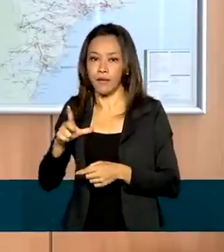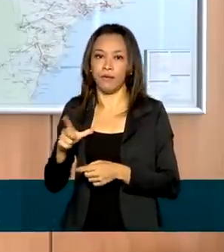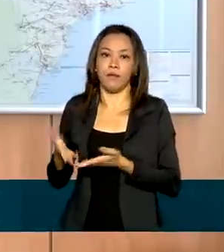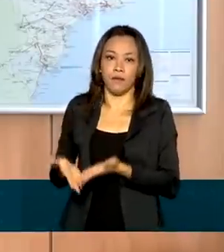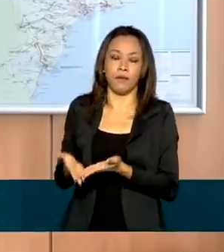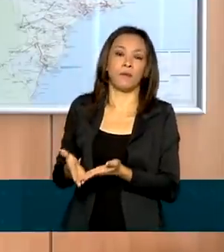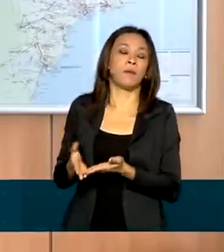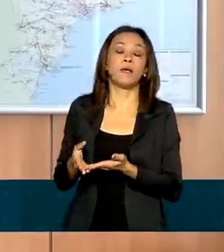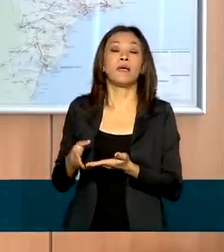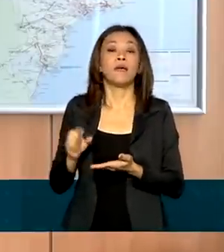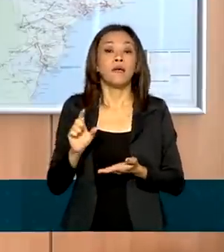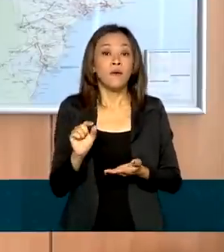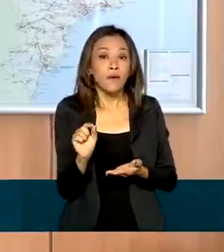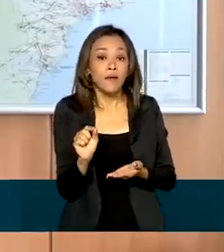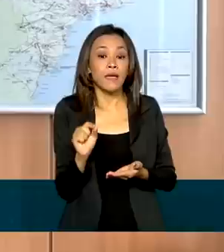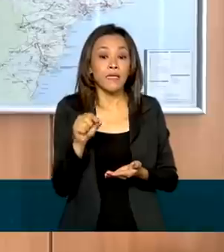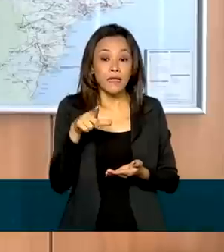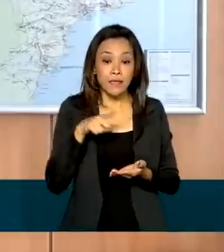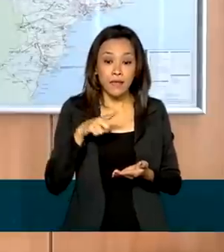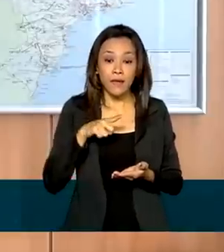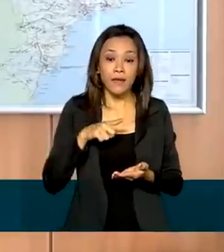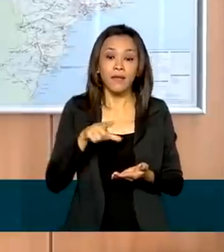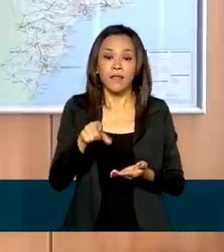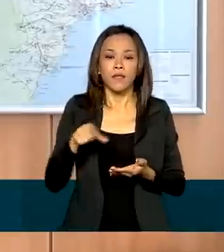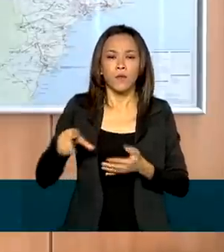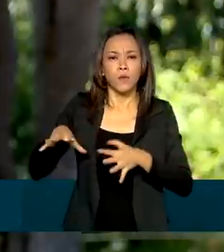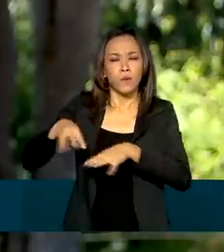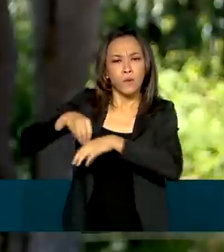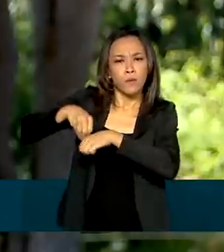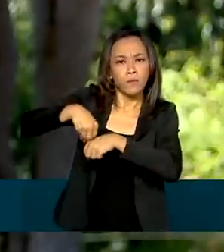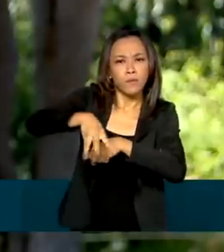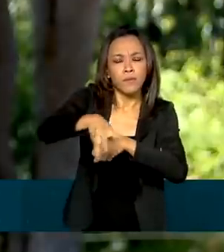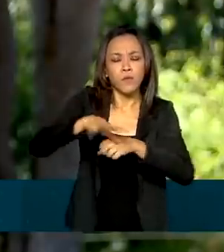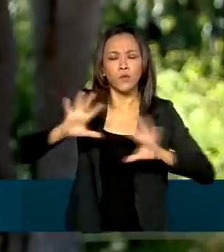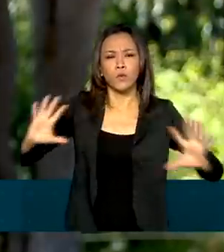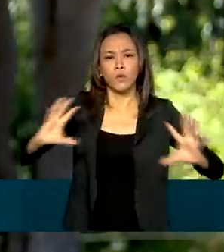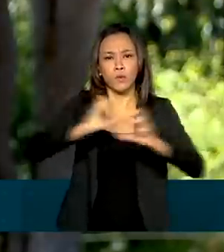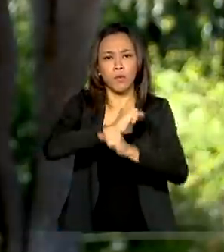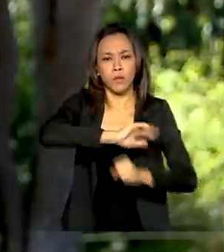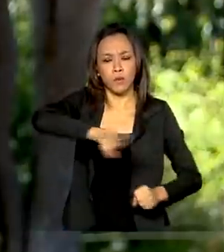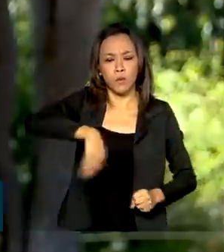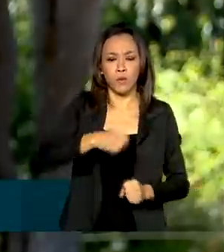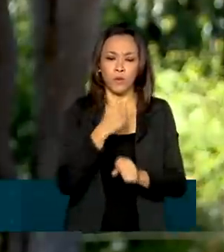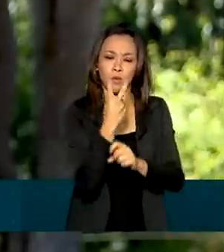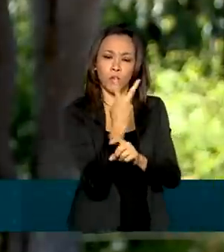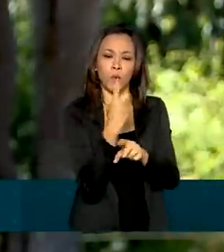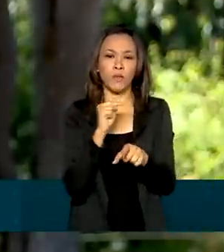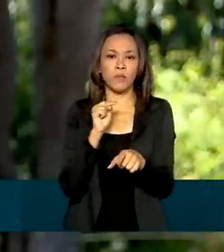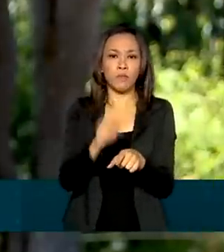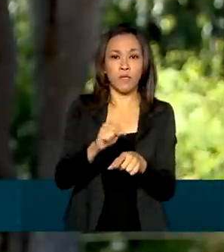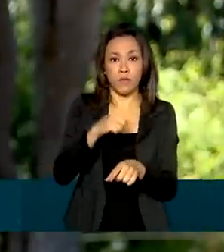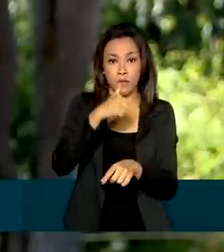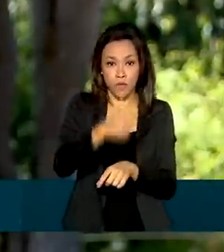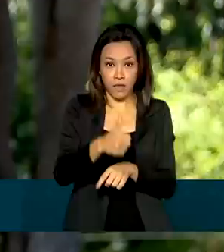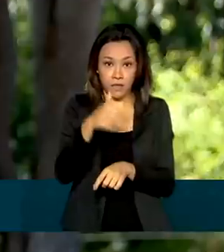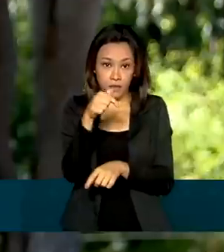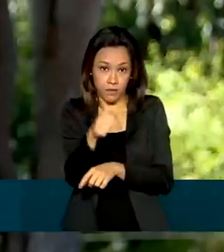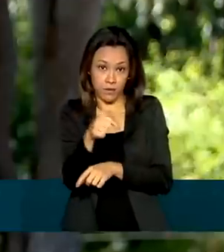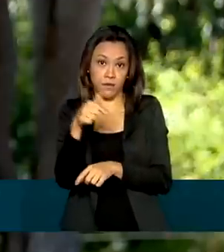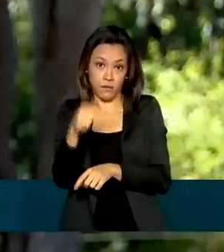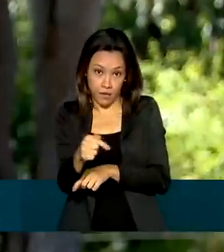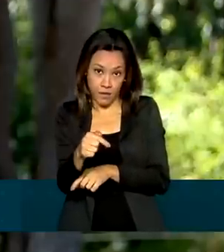seja, sem conexão com as redes de distribuição. Ao todo, 2.167 unidades